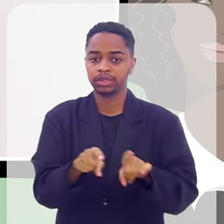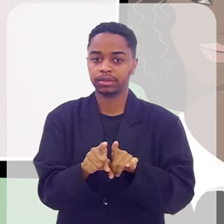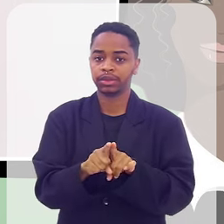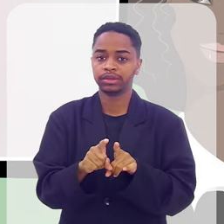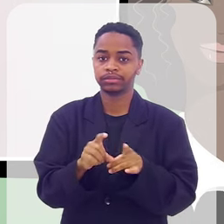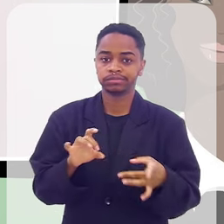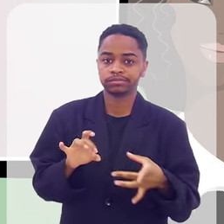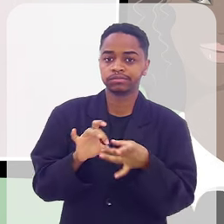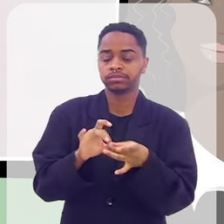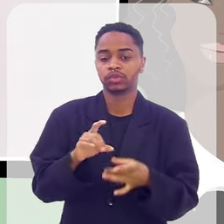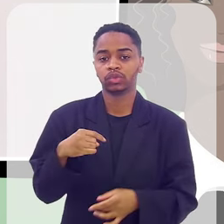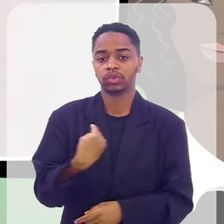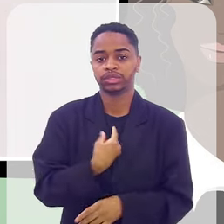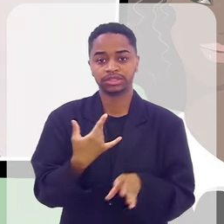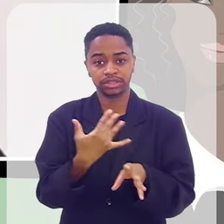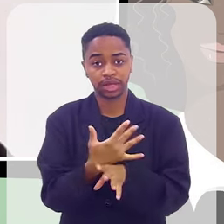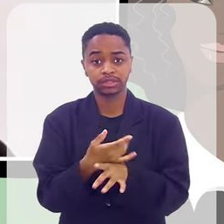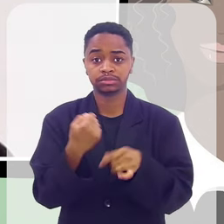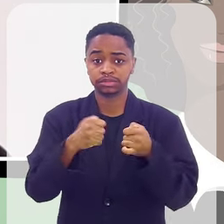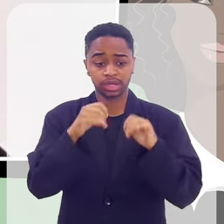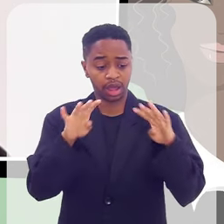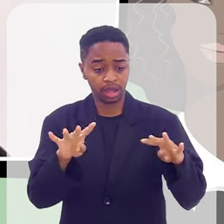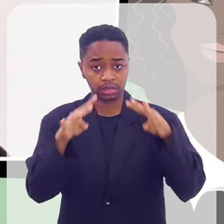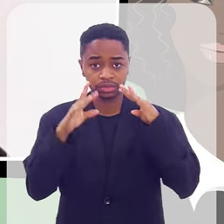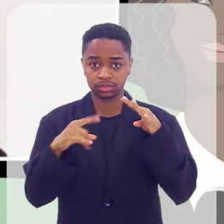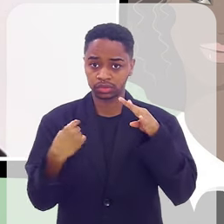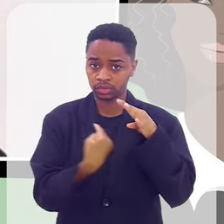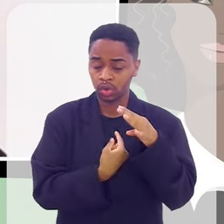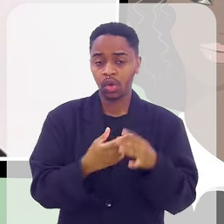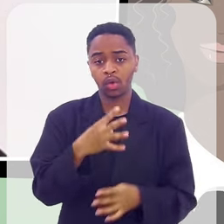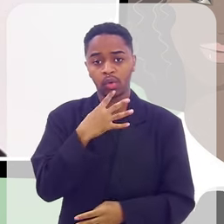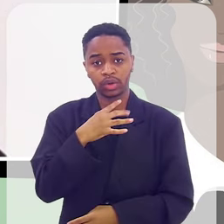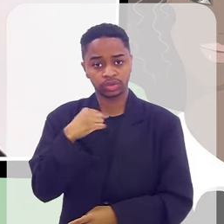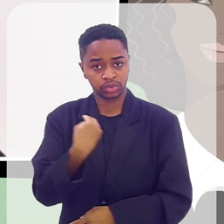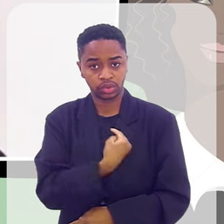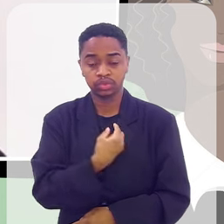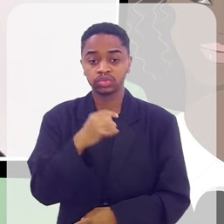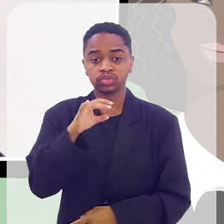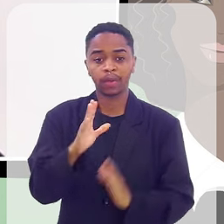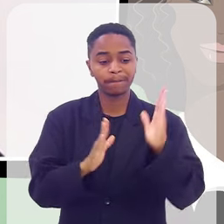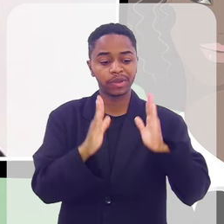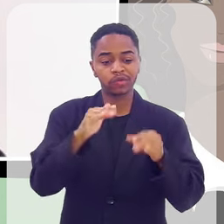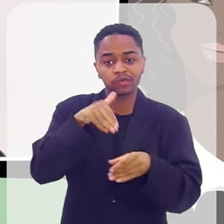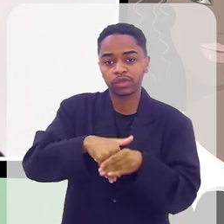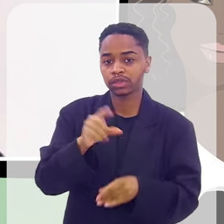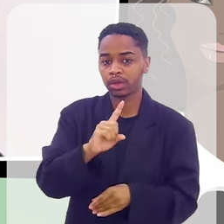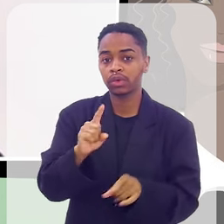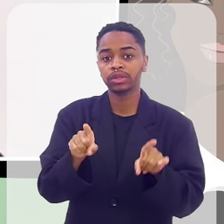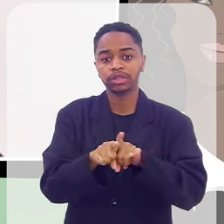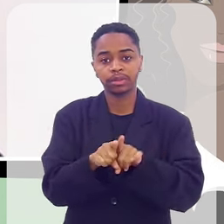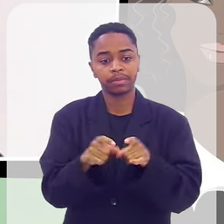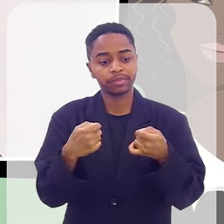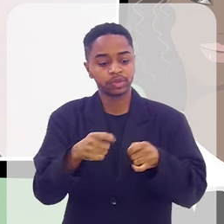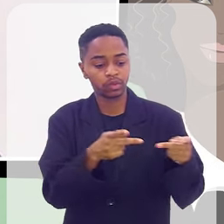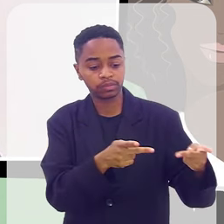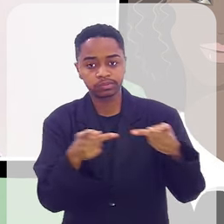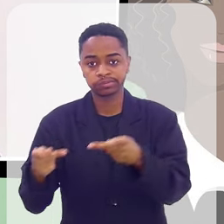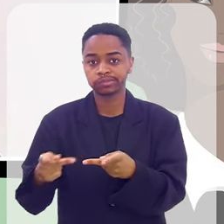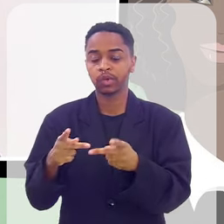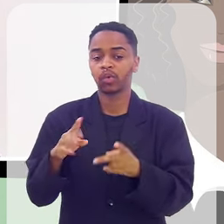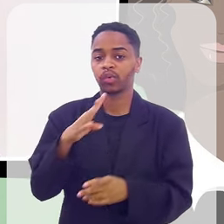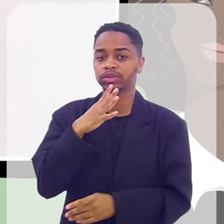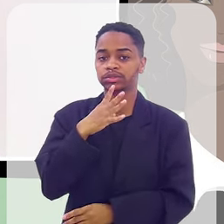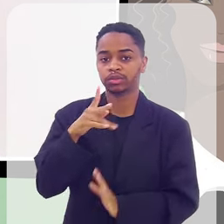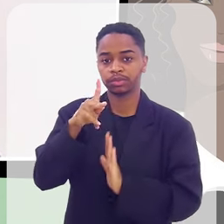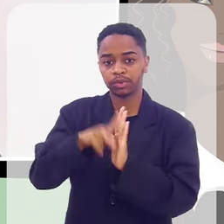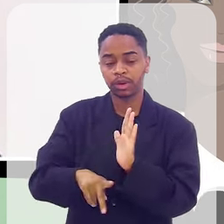que estão na nossa cidade, que nos veja, que nos conheça para além das campanhas eleitorais, mas que vá conhecer nosso projeto